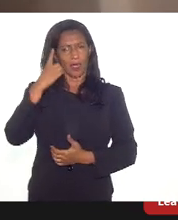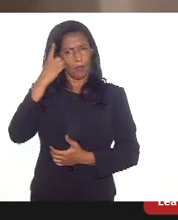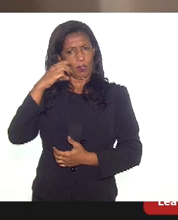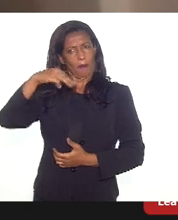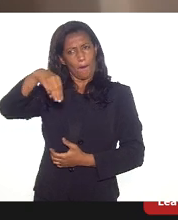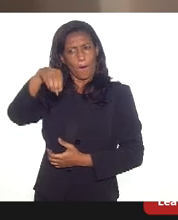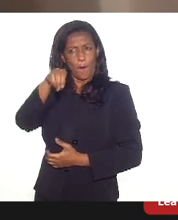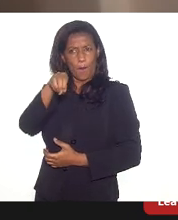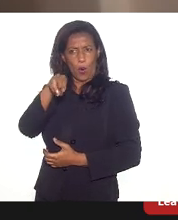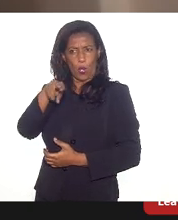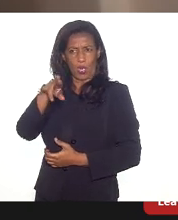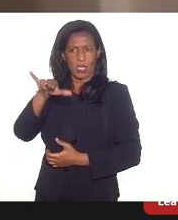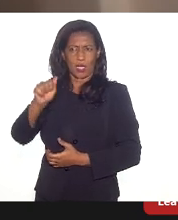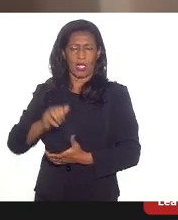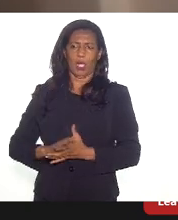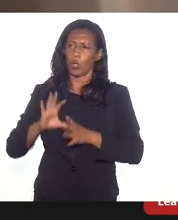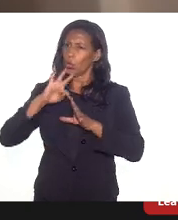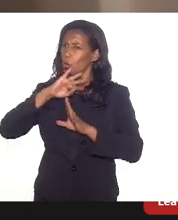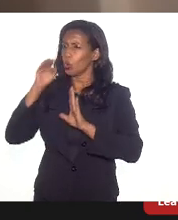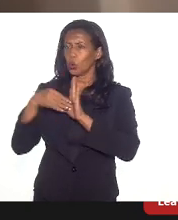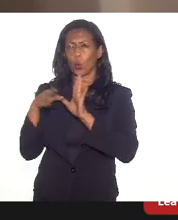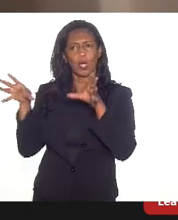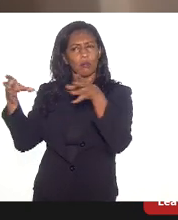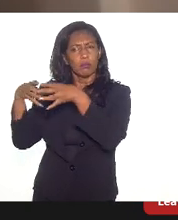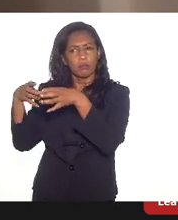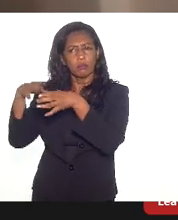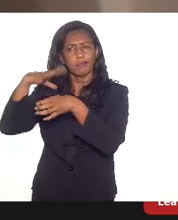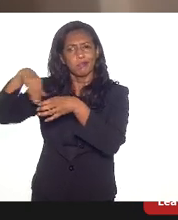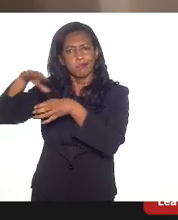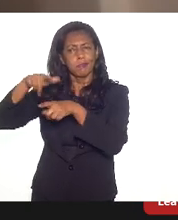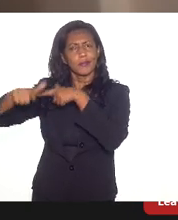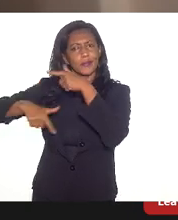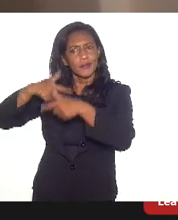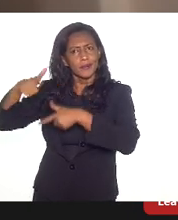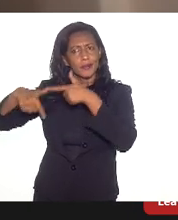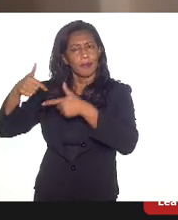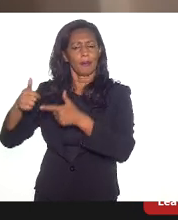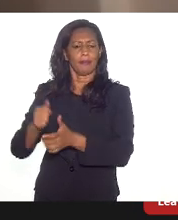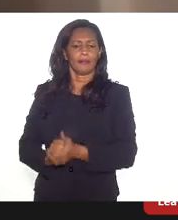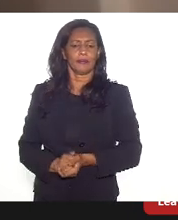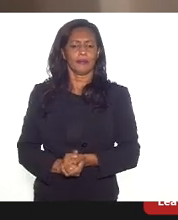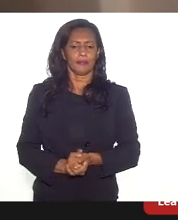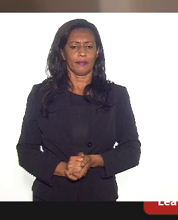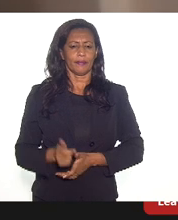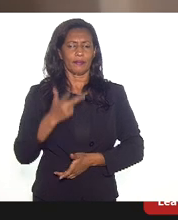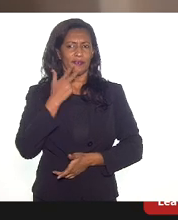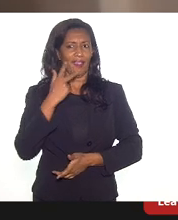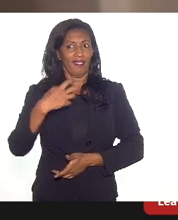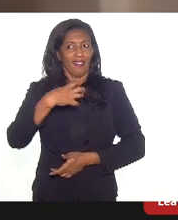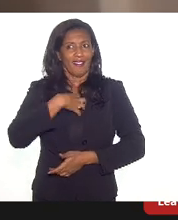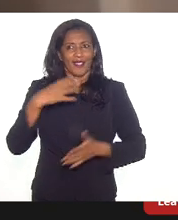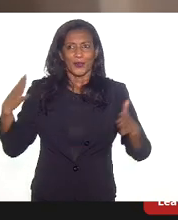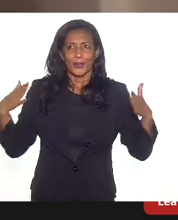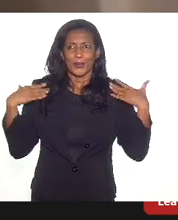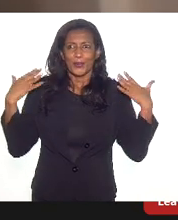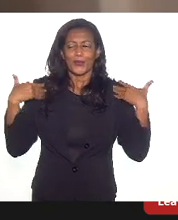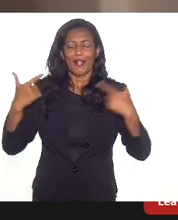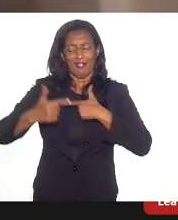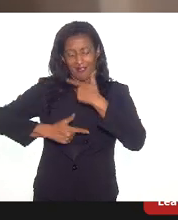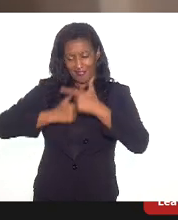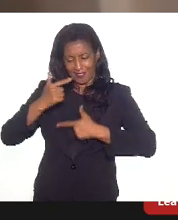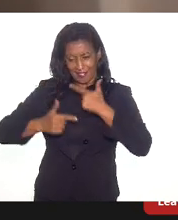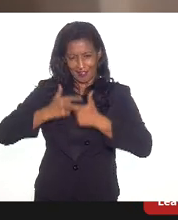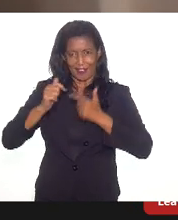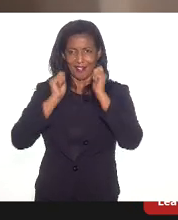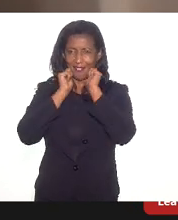Mônica, toda a equipe dela, dizer que é uma alegria muito grande estar trabalhando aqui na